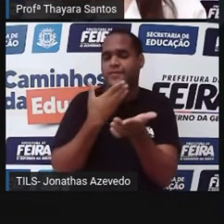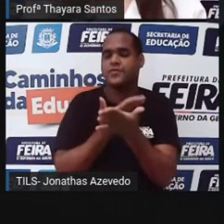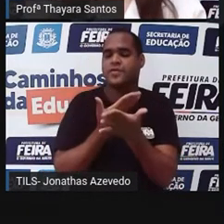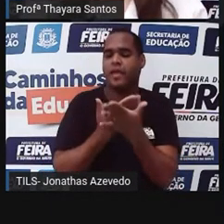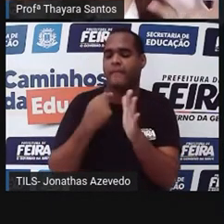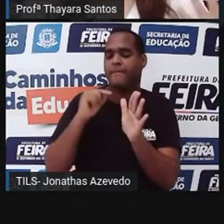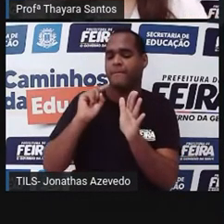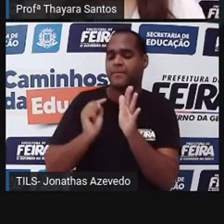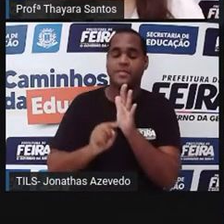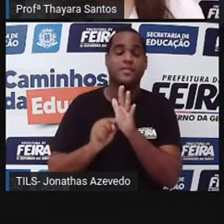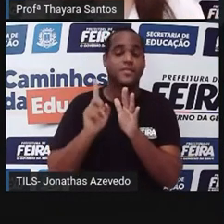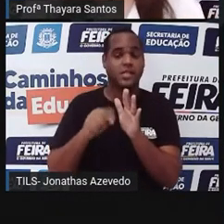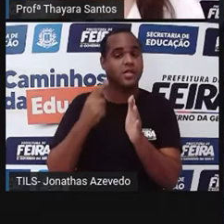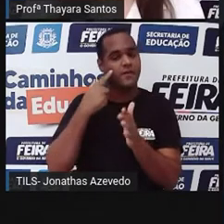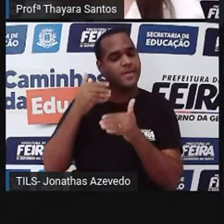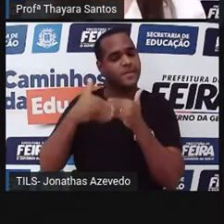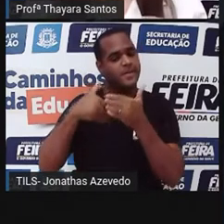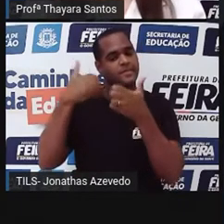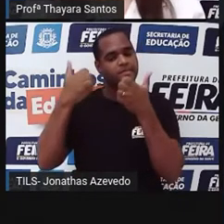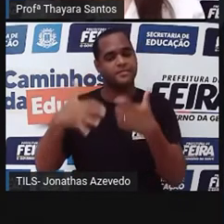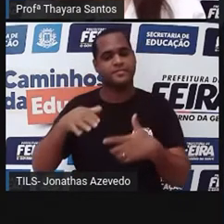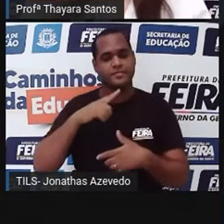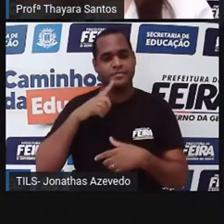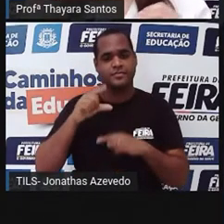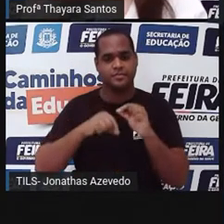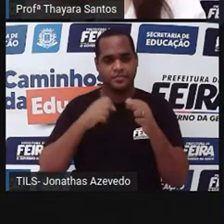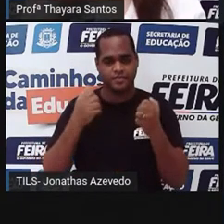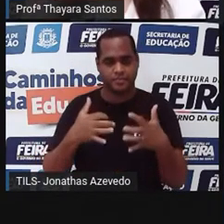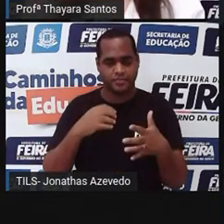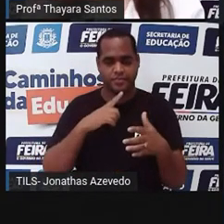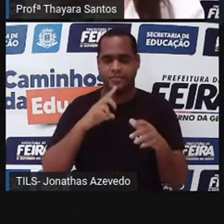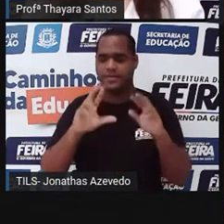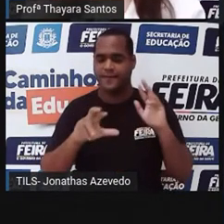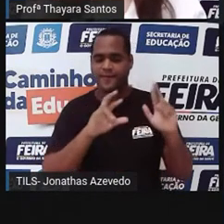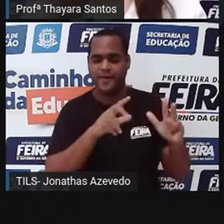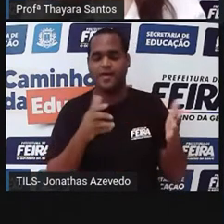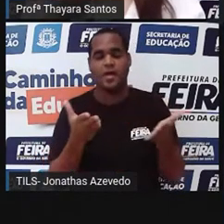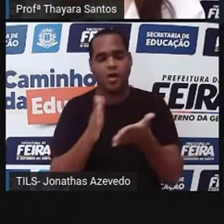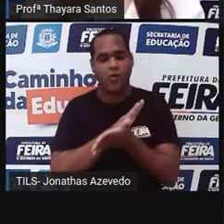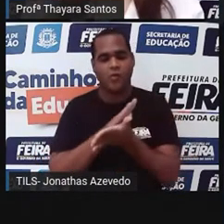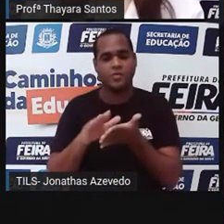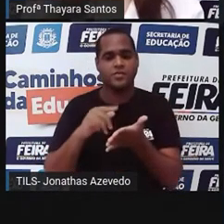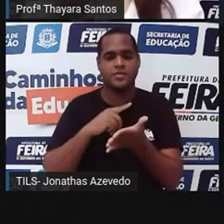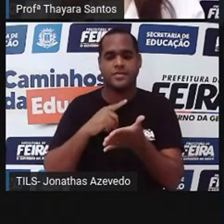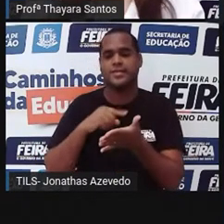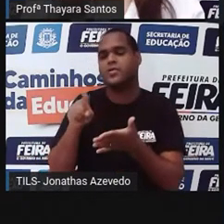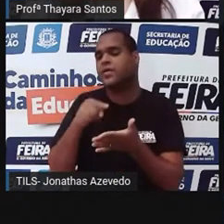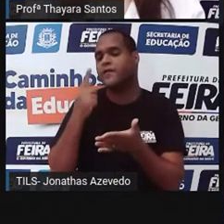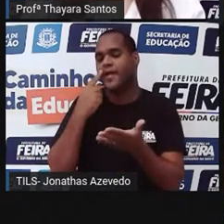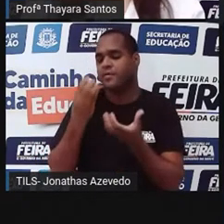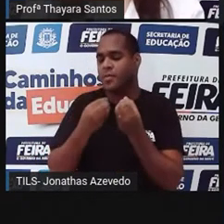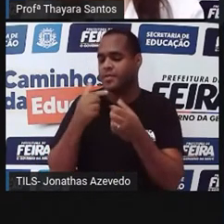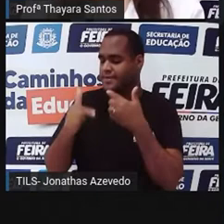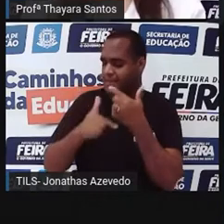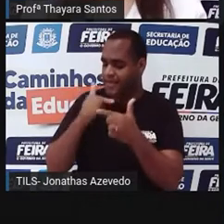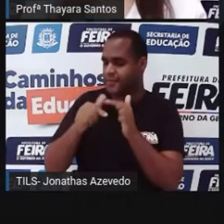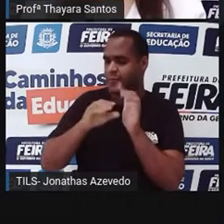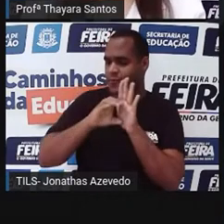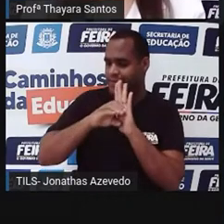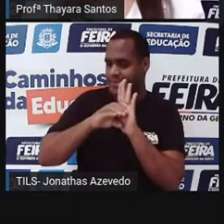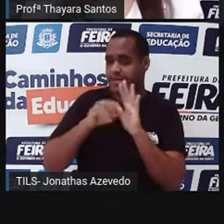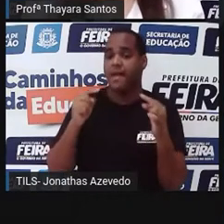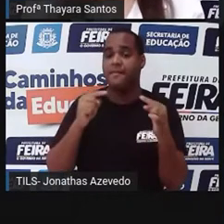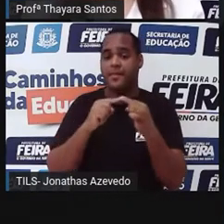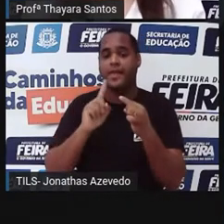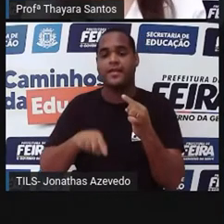aprofundadamente nas próximas aulas, mas a gente vai ver alguma coisa sobre isso também aqui, quando a gente estiver trabalhando esses conceitos de aplicação